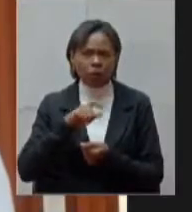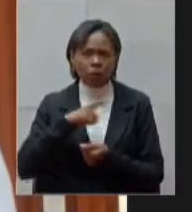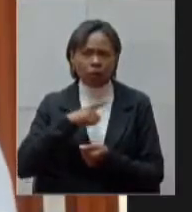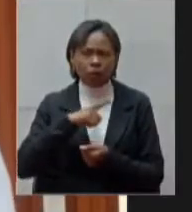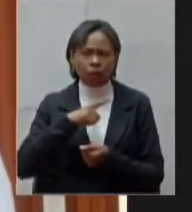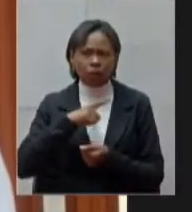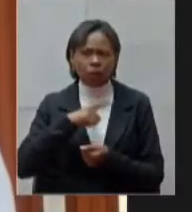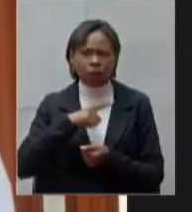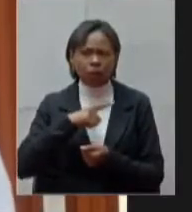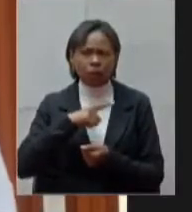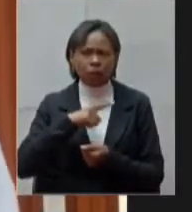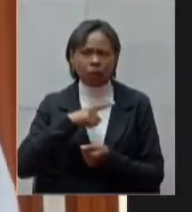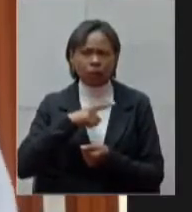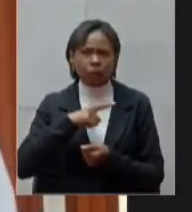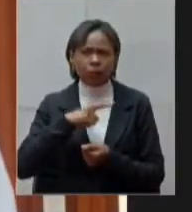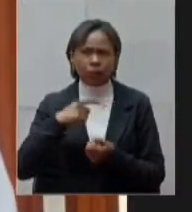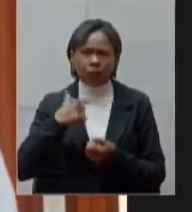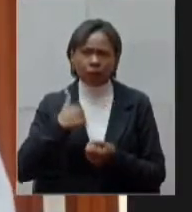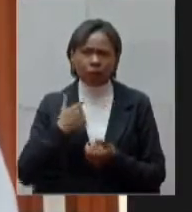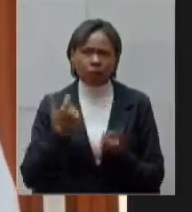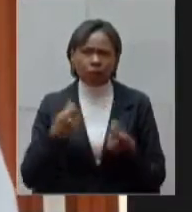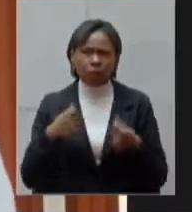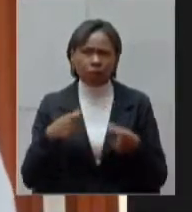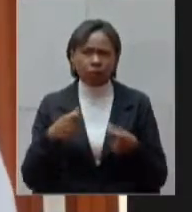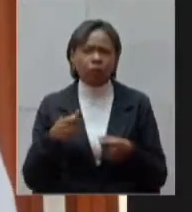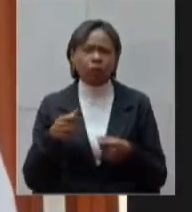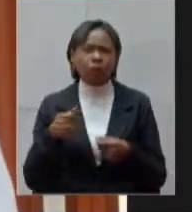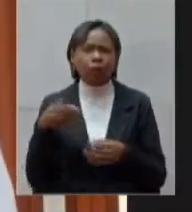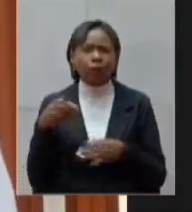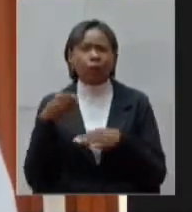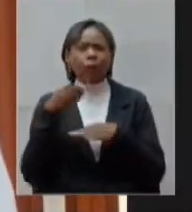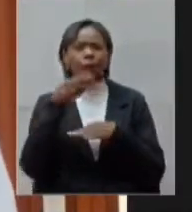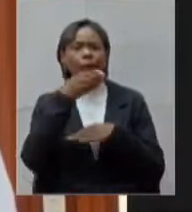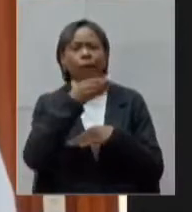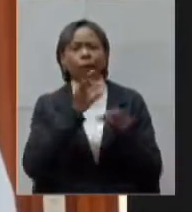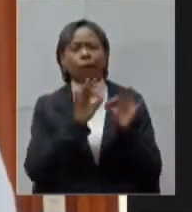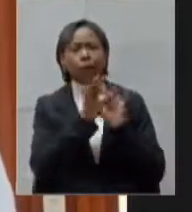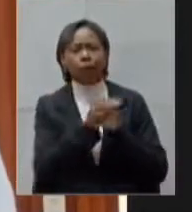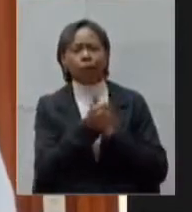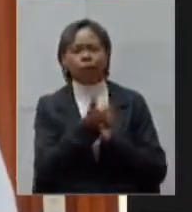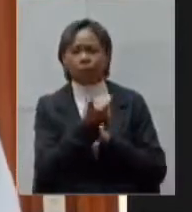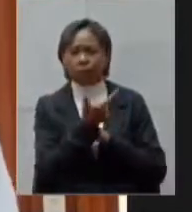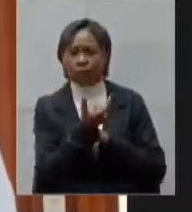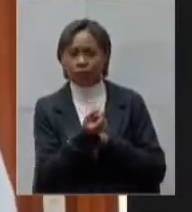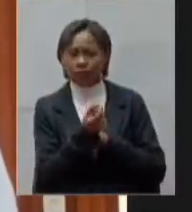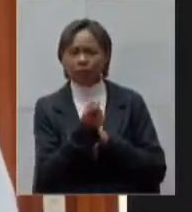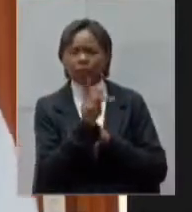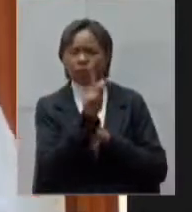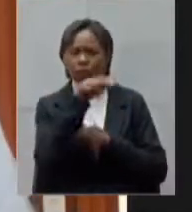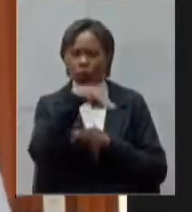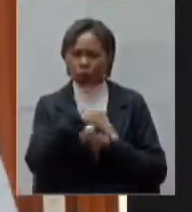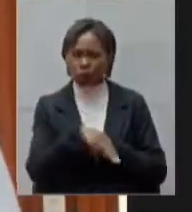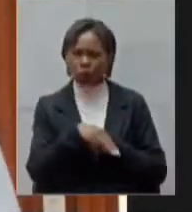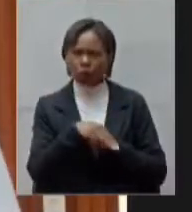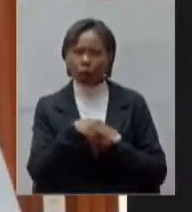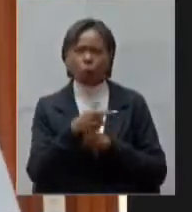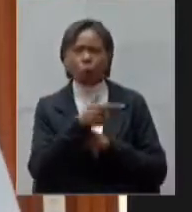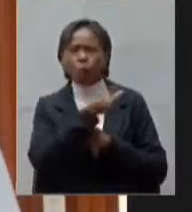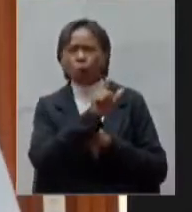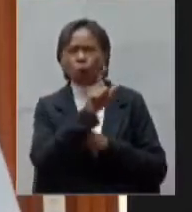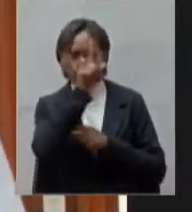mas eu tenho que transitar para Varginha 120 quilômetros com paciente de um hospital para outro centro onde eu poderia fazer